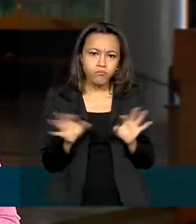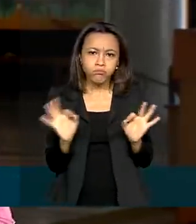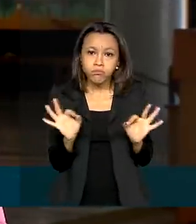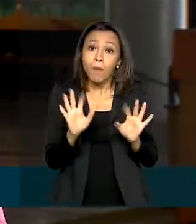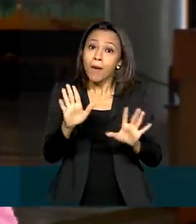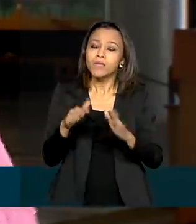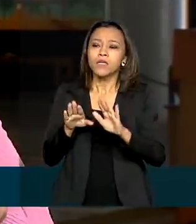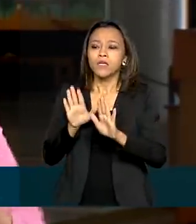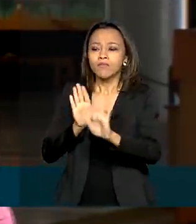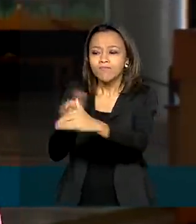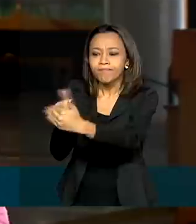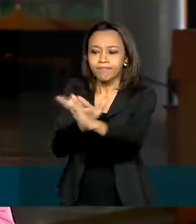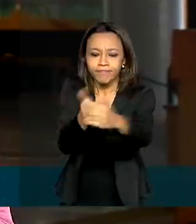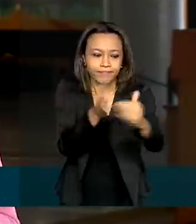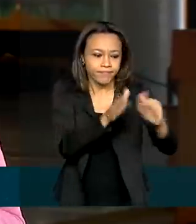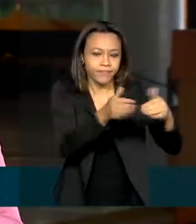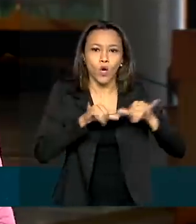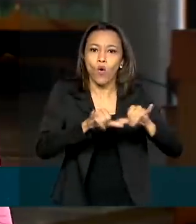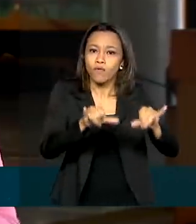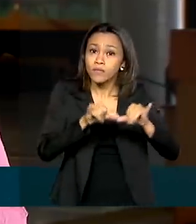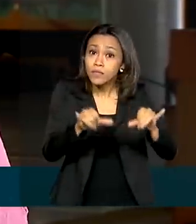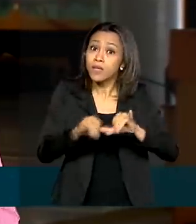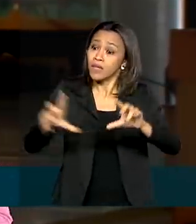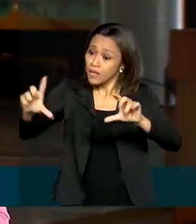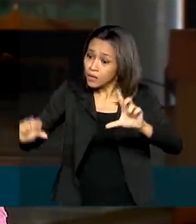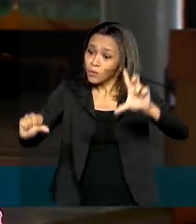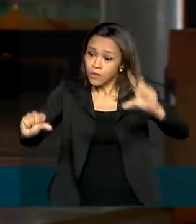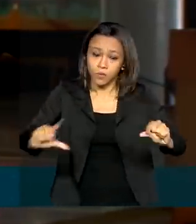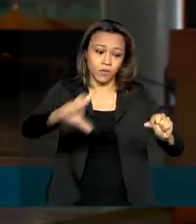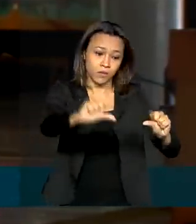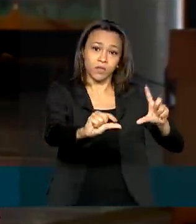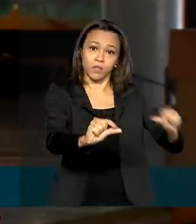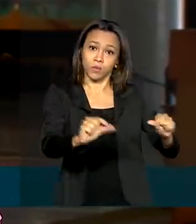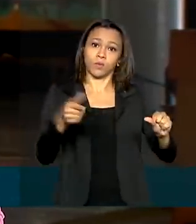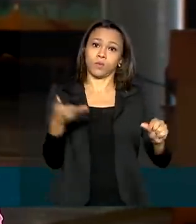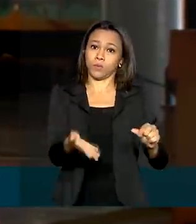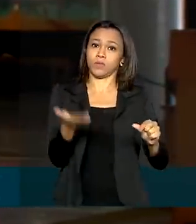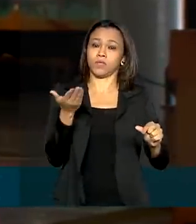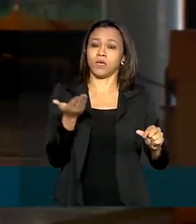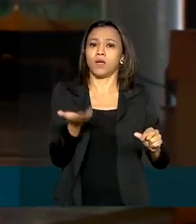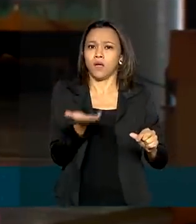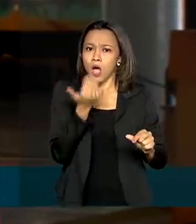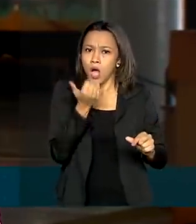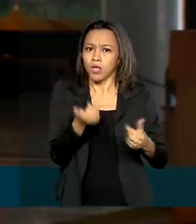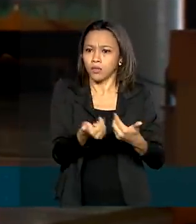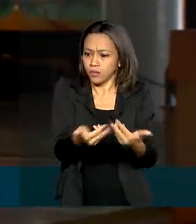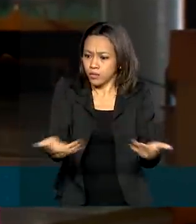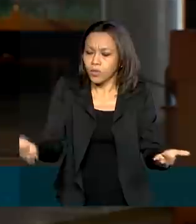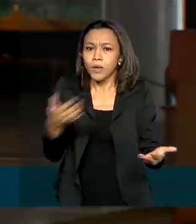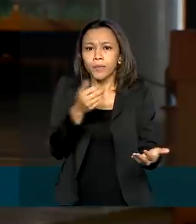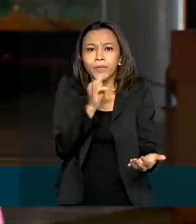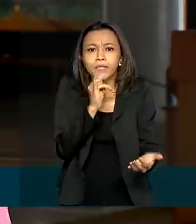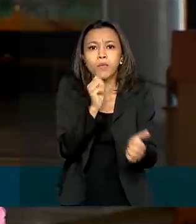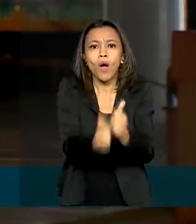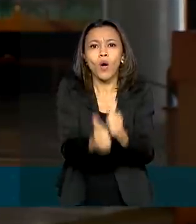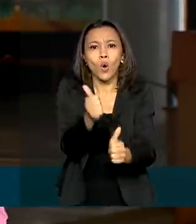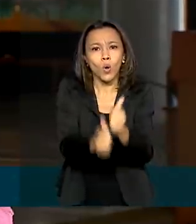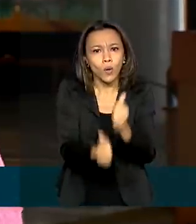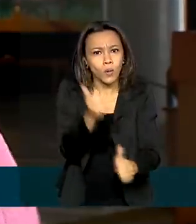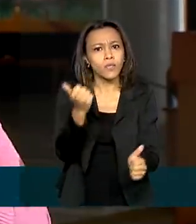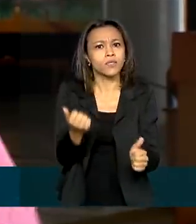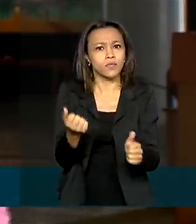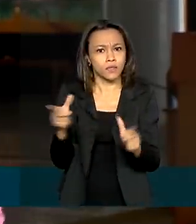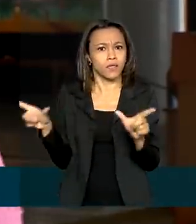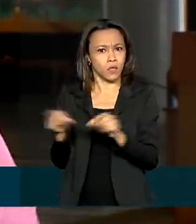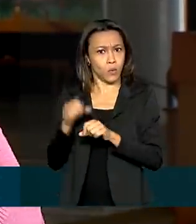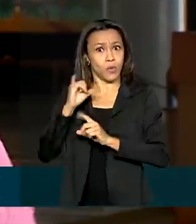supermercado para que eles reduzam a margem de lucro em cima desses alimentos básicos, como, por exemplo, o arroz, né? Que, segundo o